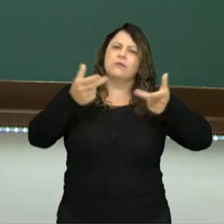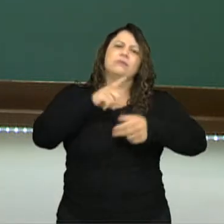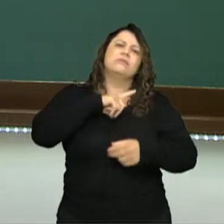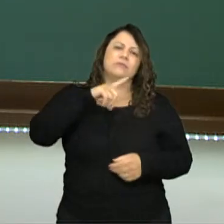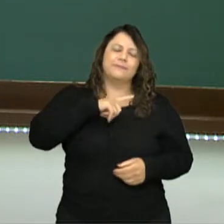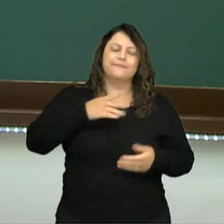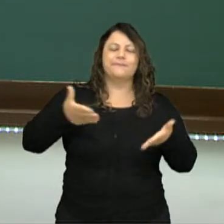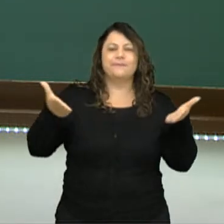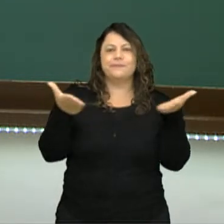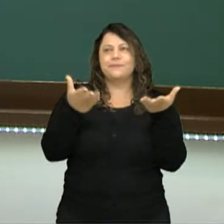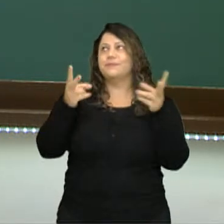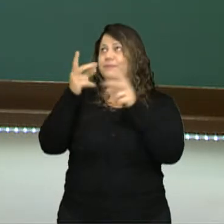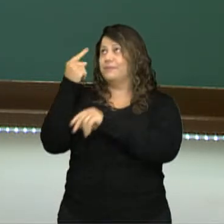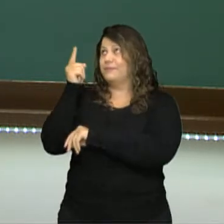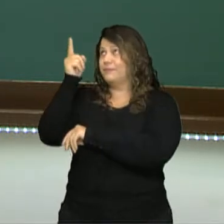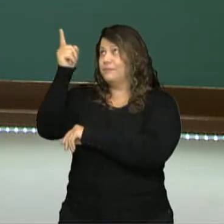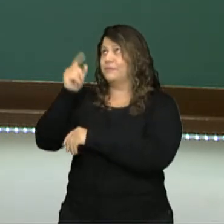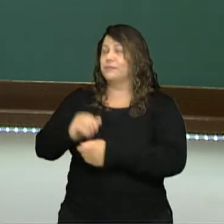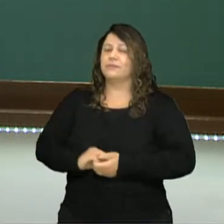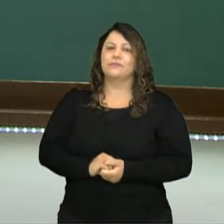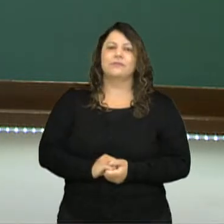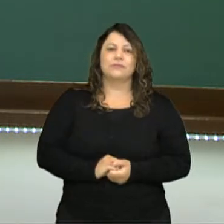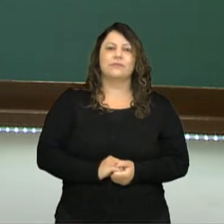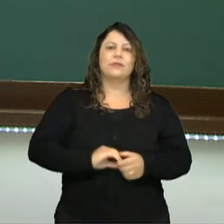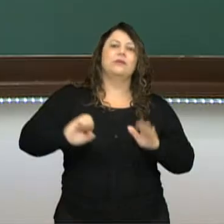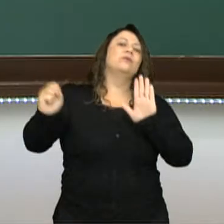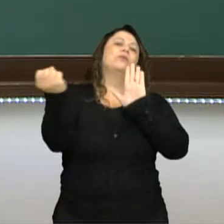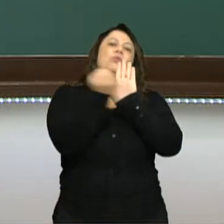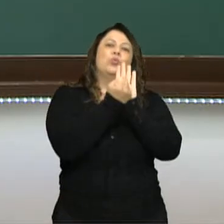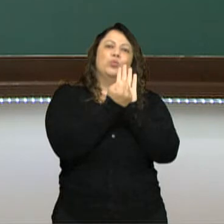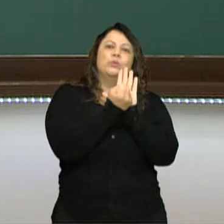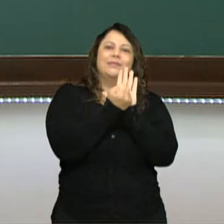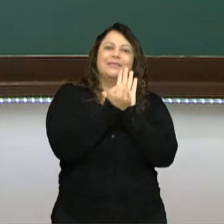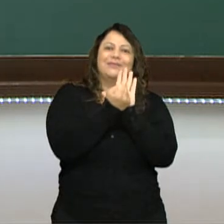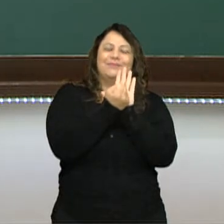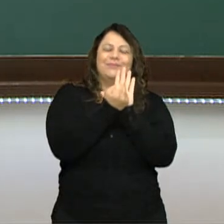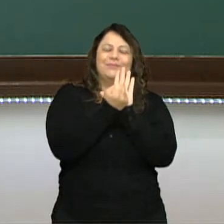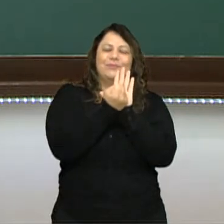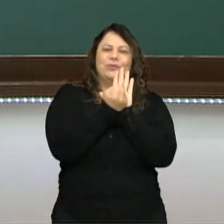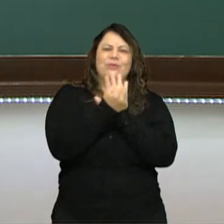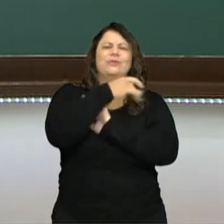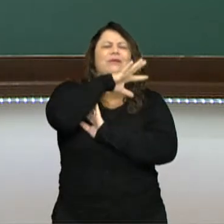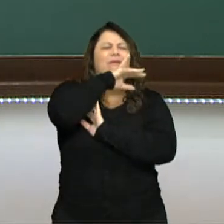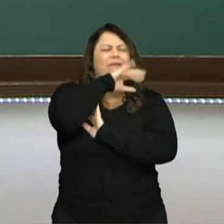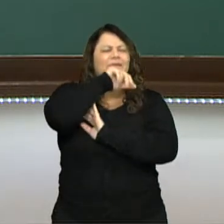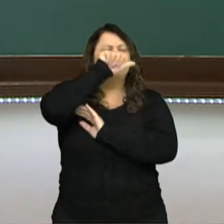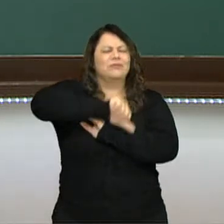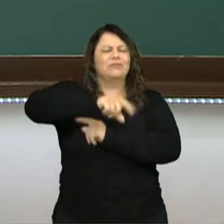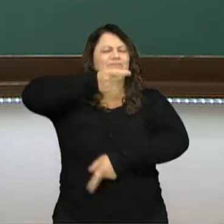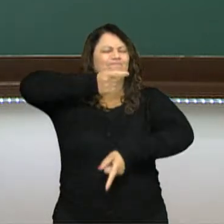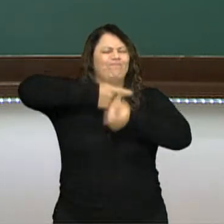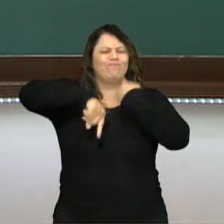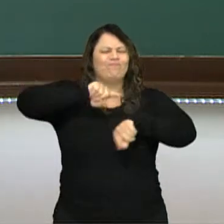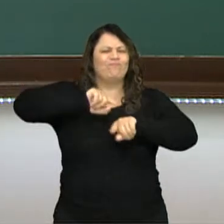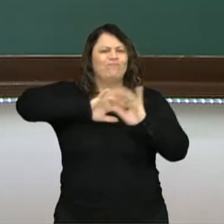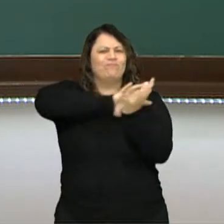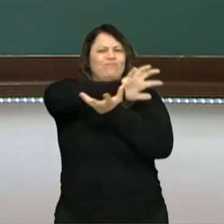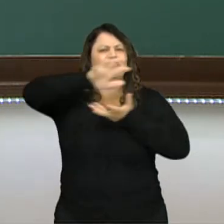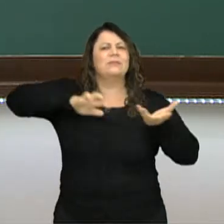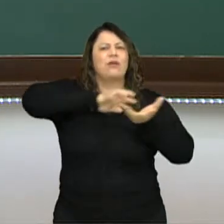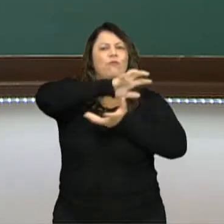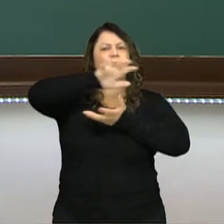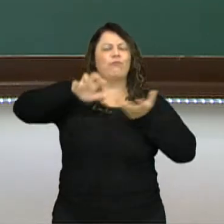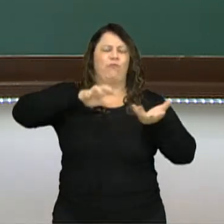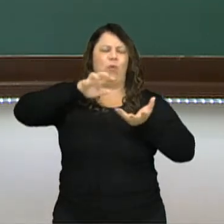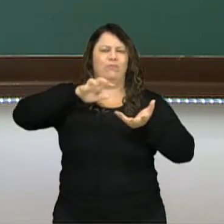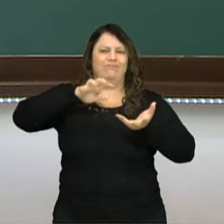symbol of bad. Então, o jeans tornou-se um símbolo de maldade, de rebeldia. Observem